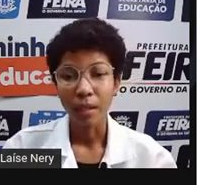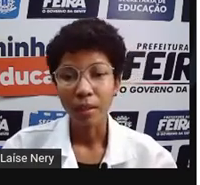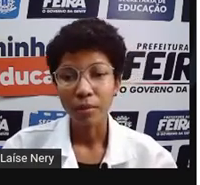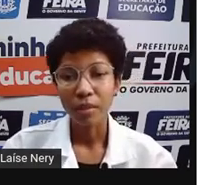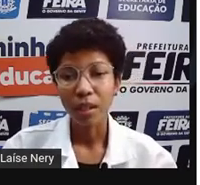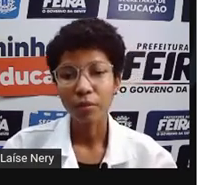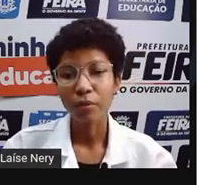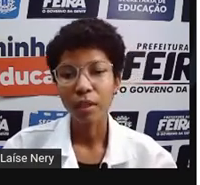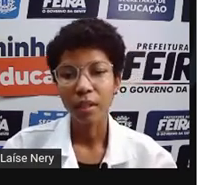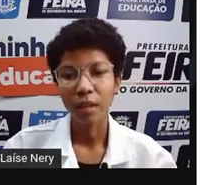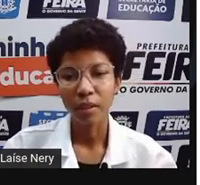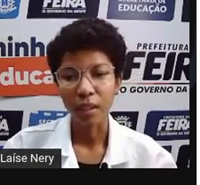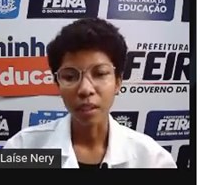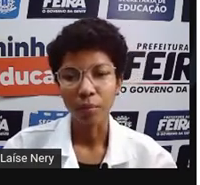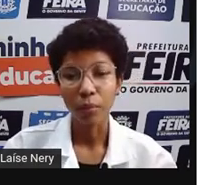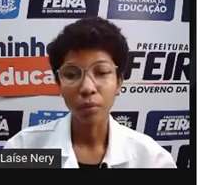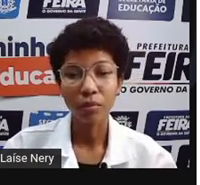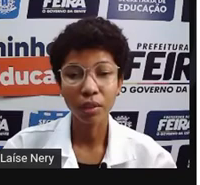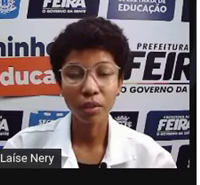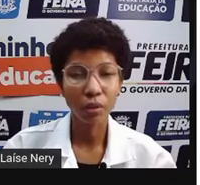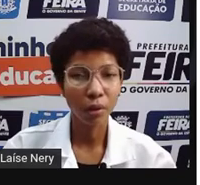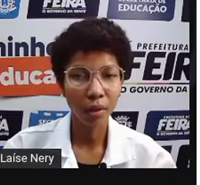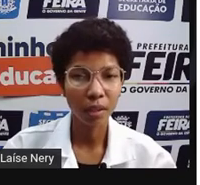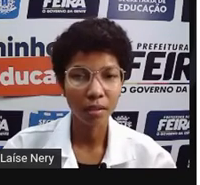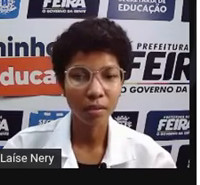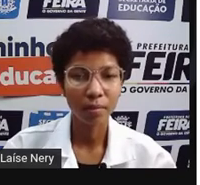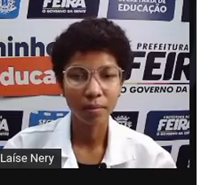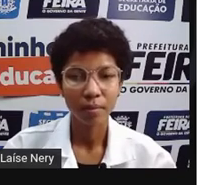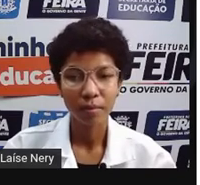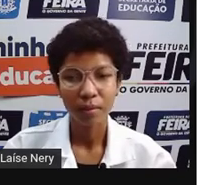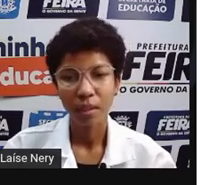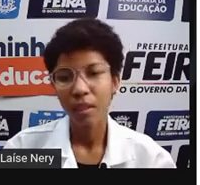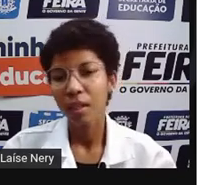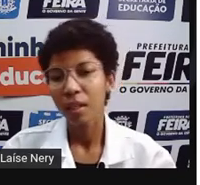Então, se ele for ligado aqui por 20 horas,